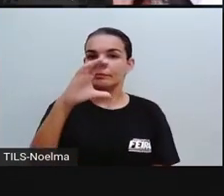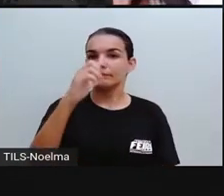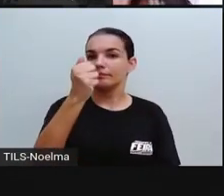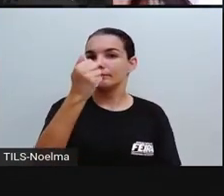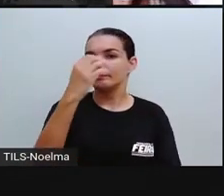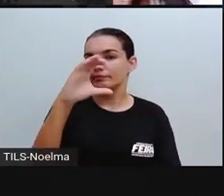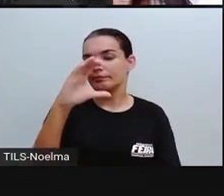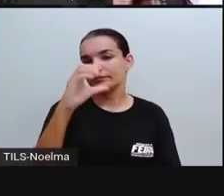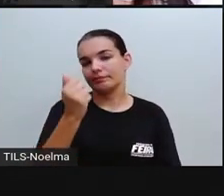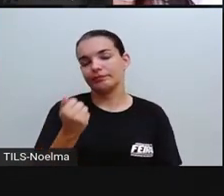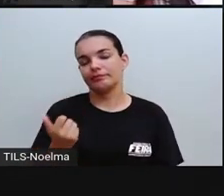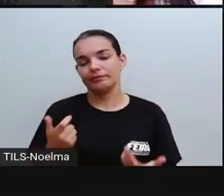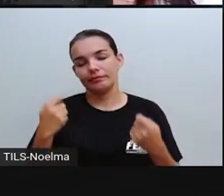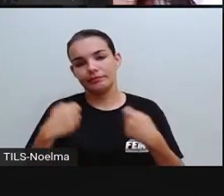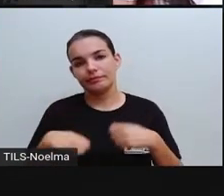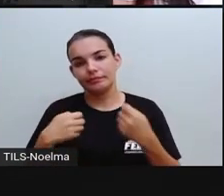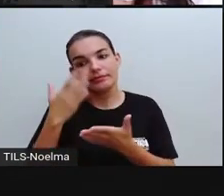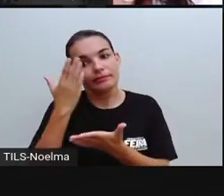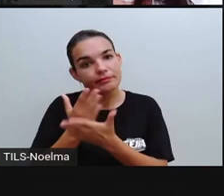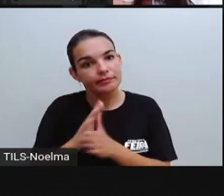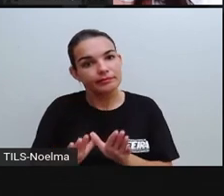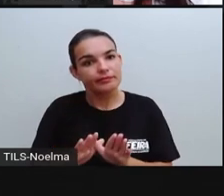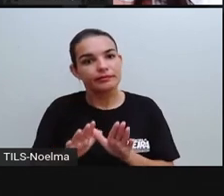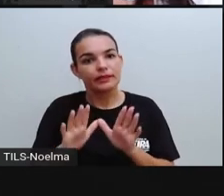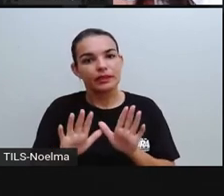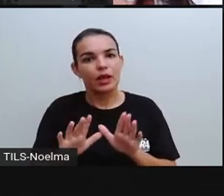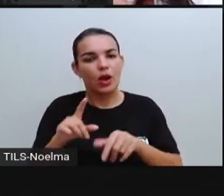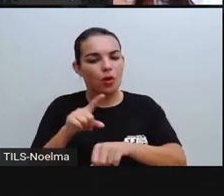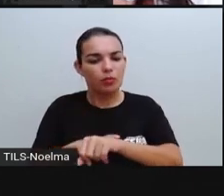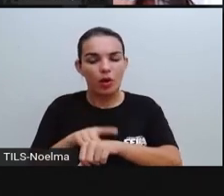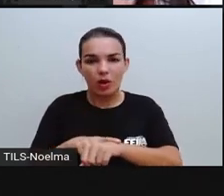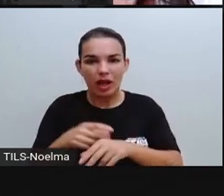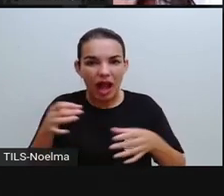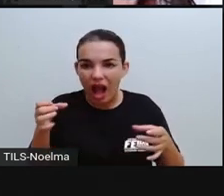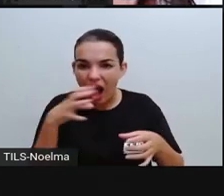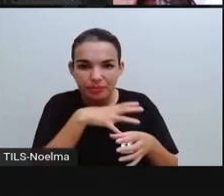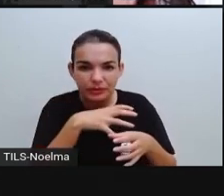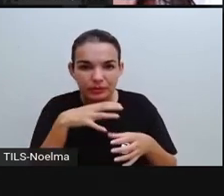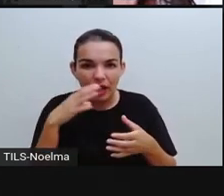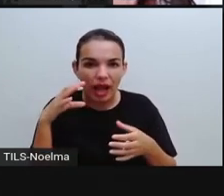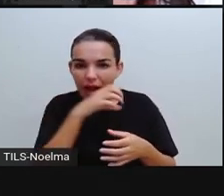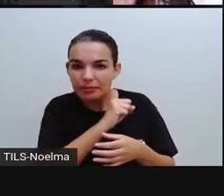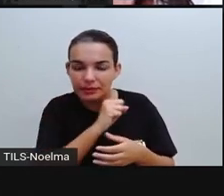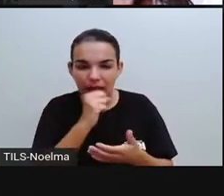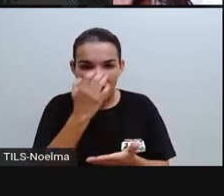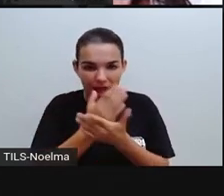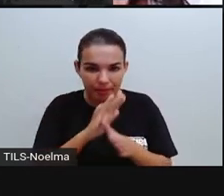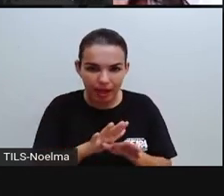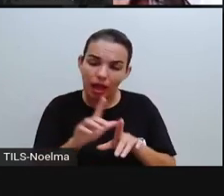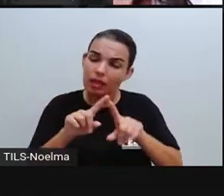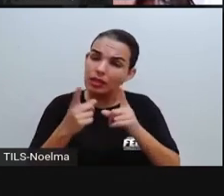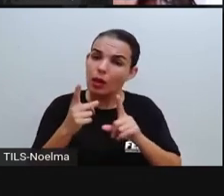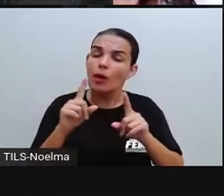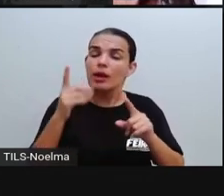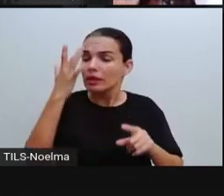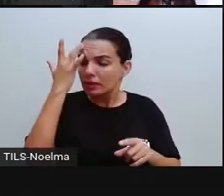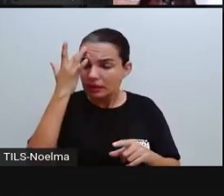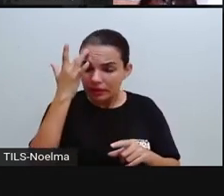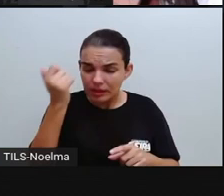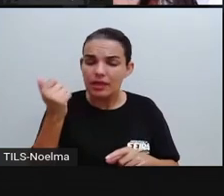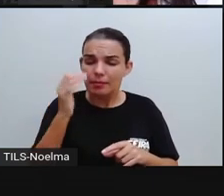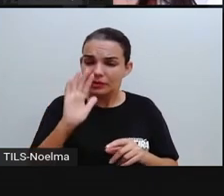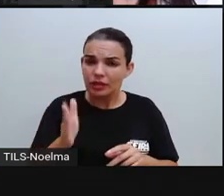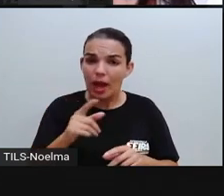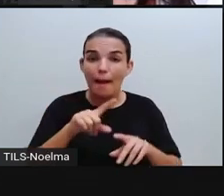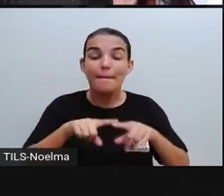acaba com o racismo? tem como a gente acabar de uma hora para a outra, né? Mas, através das nossas atitudes, nas nossas ações,